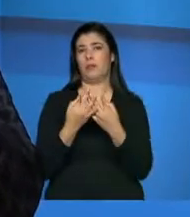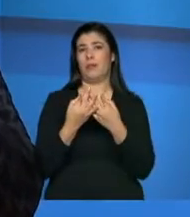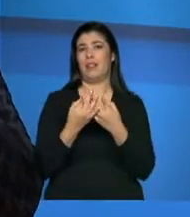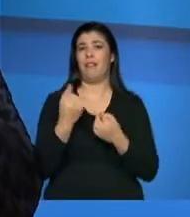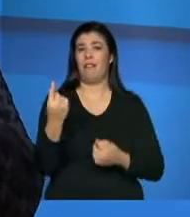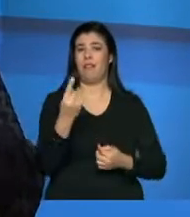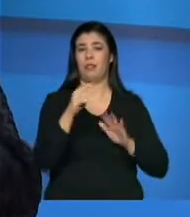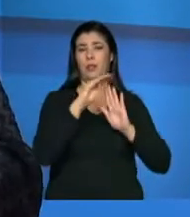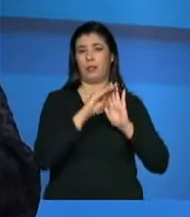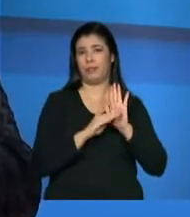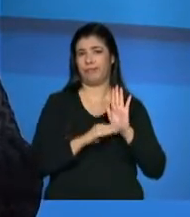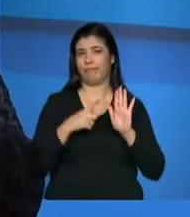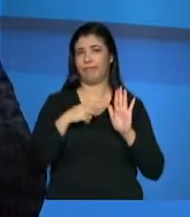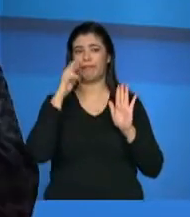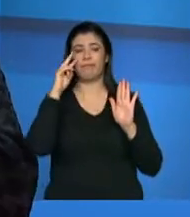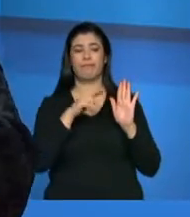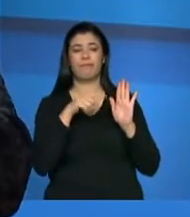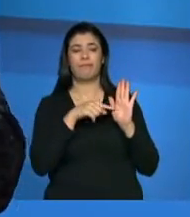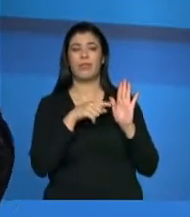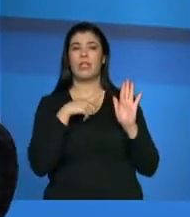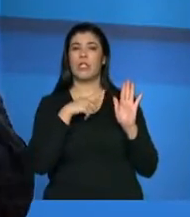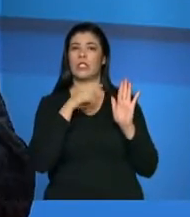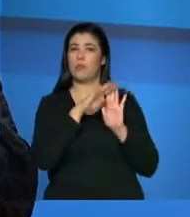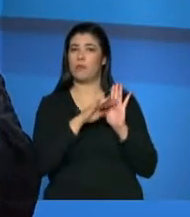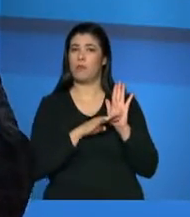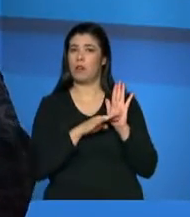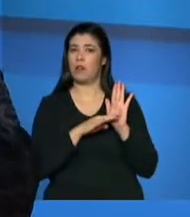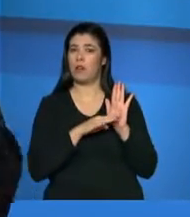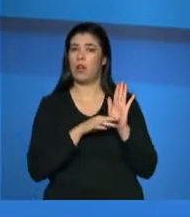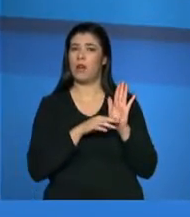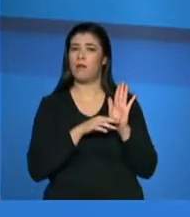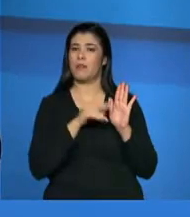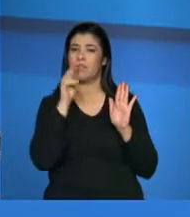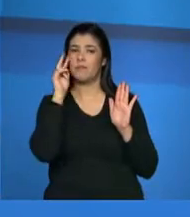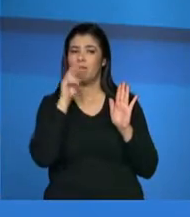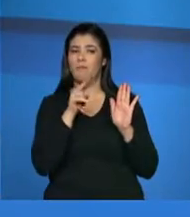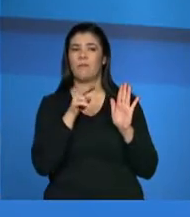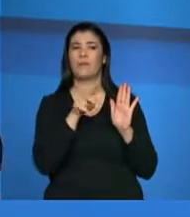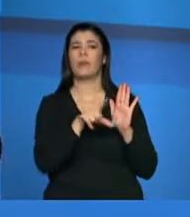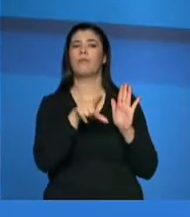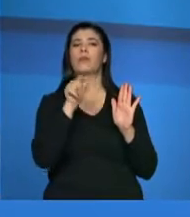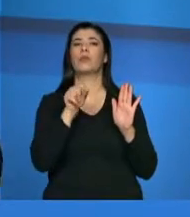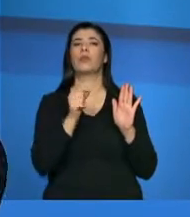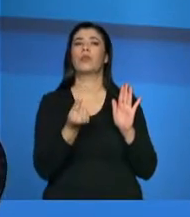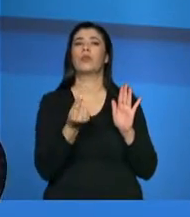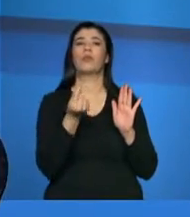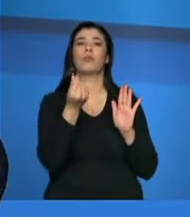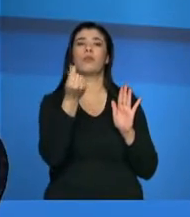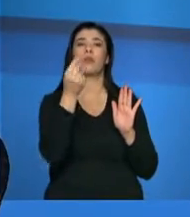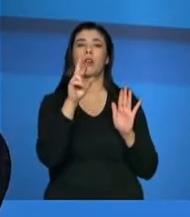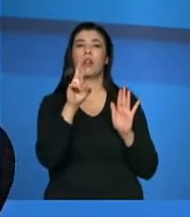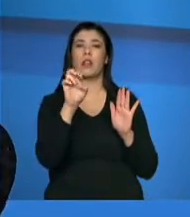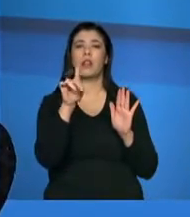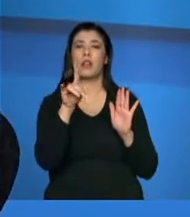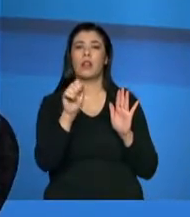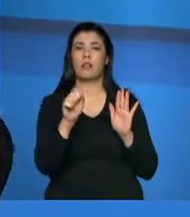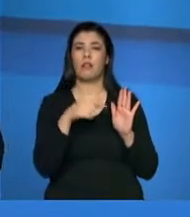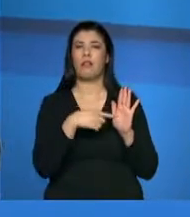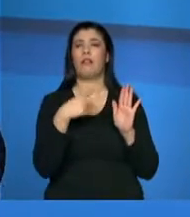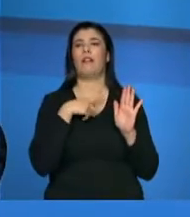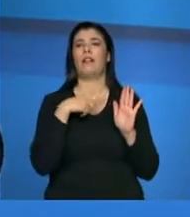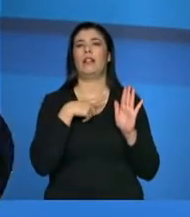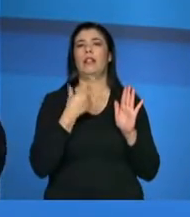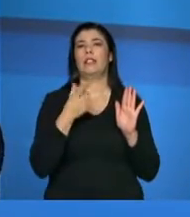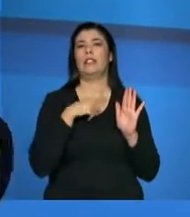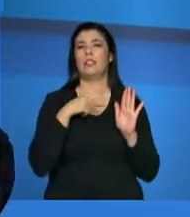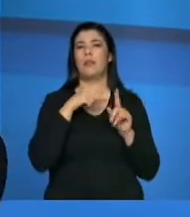necessidade, vai olhar. Tem programa que só olha a renda, que quer entender se a família realmente está dentro daquele perfil de renda que ela estabeleceu, meio